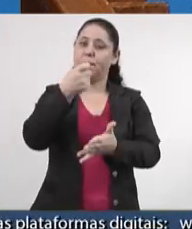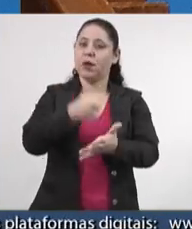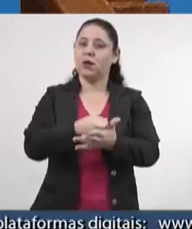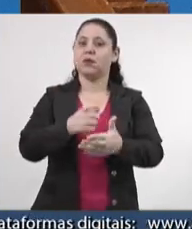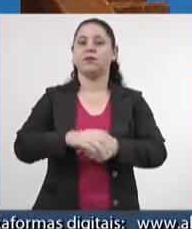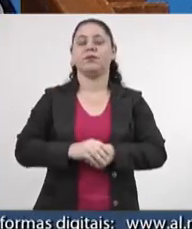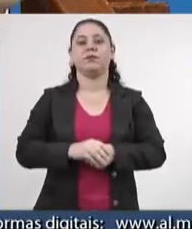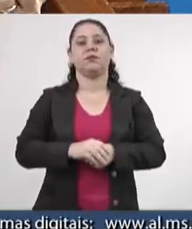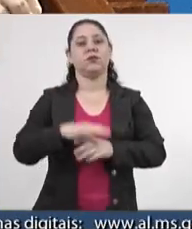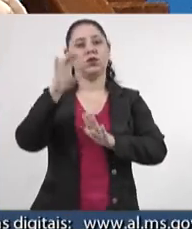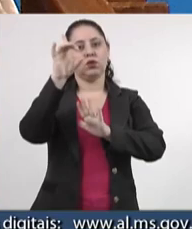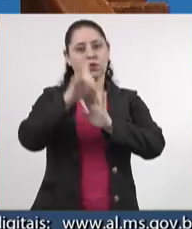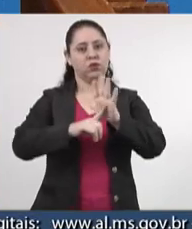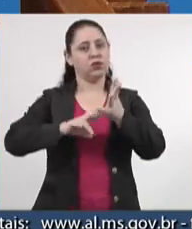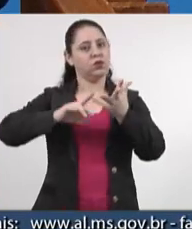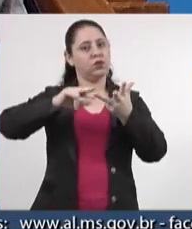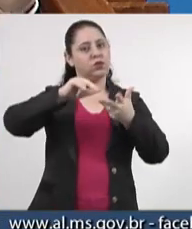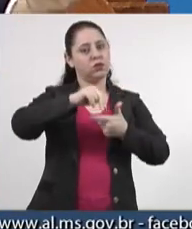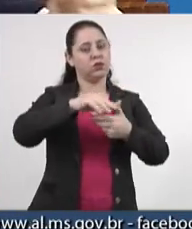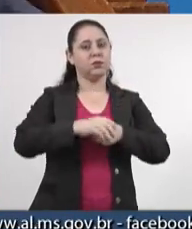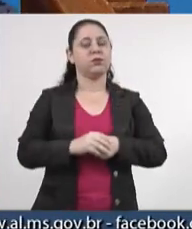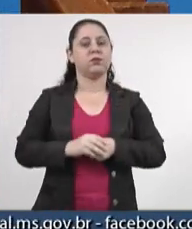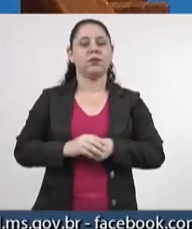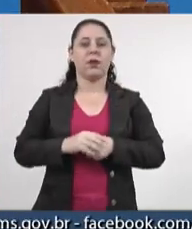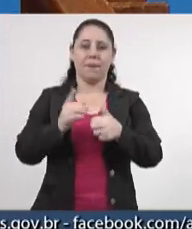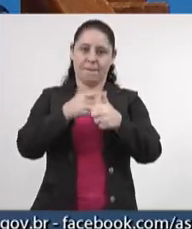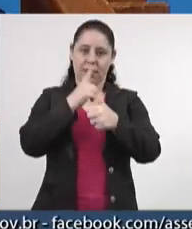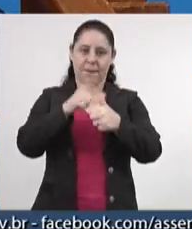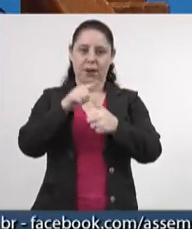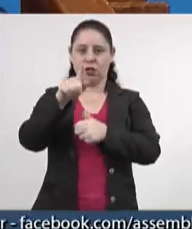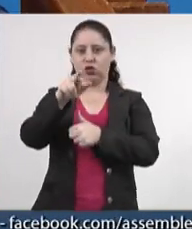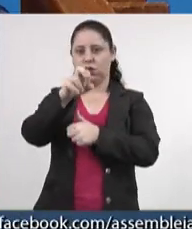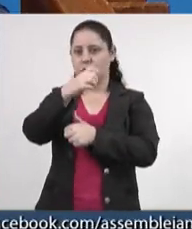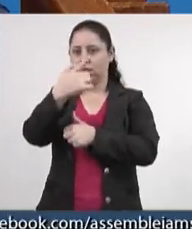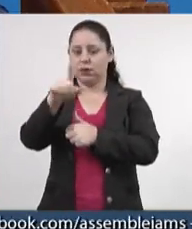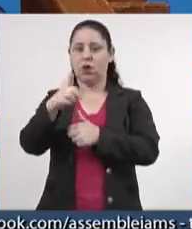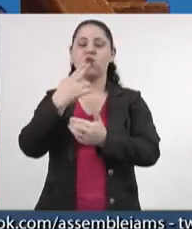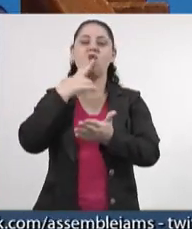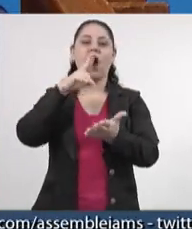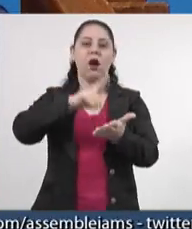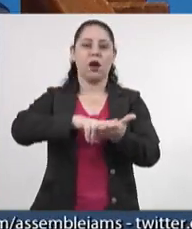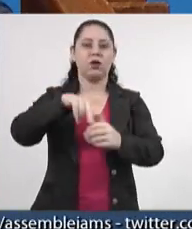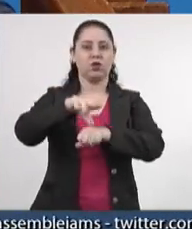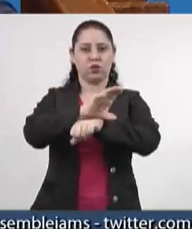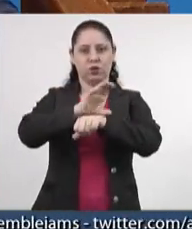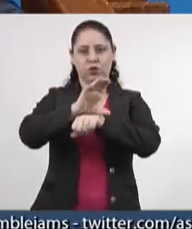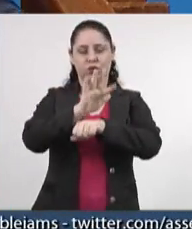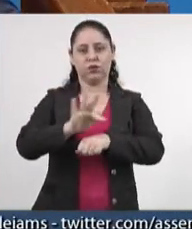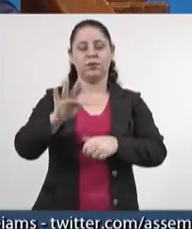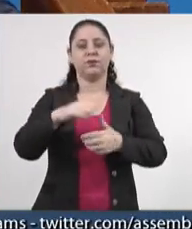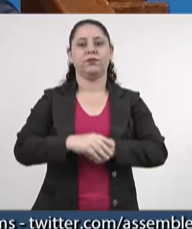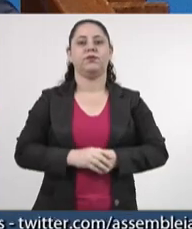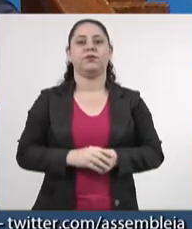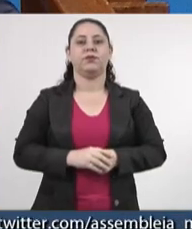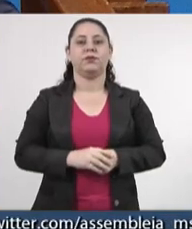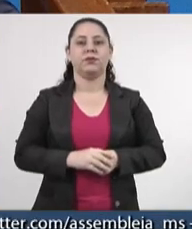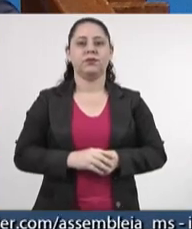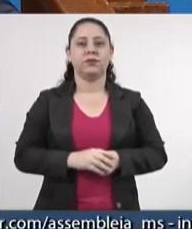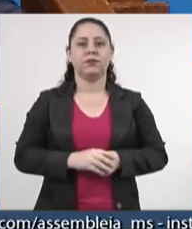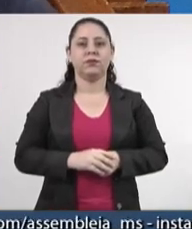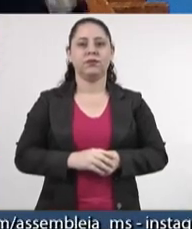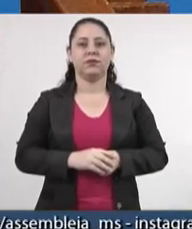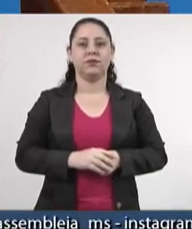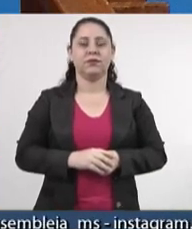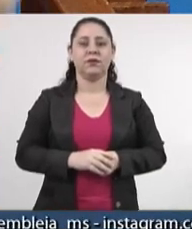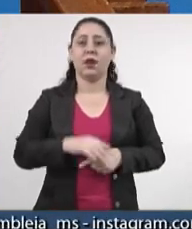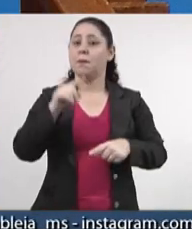Os direitos chamados de primeira geração na Carta Constitucional, eles